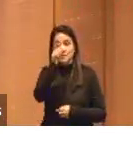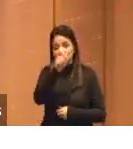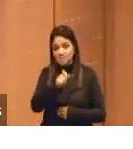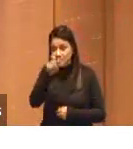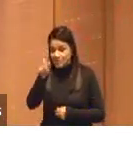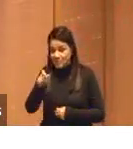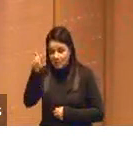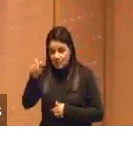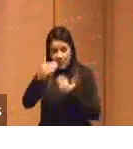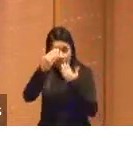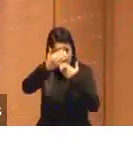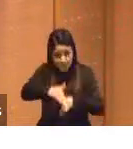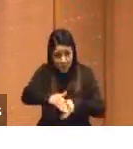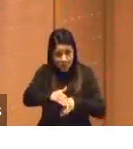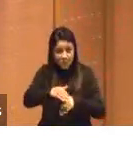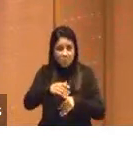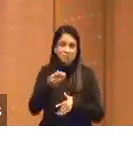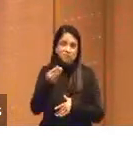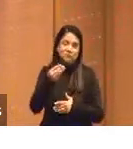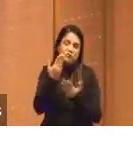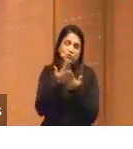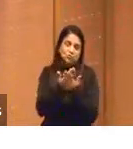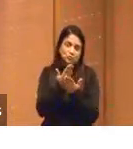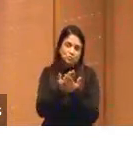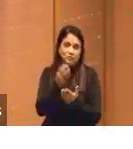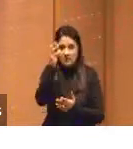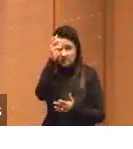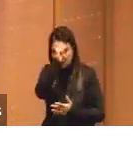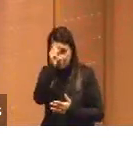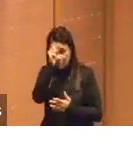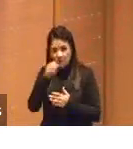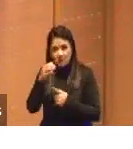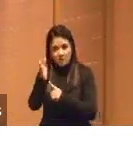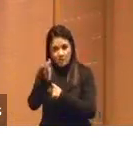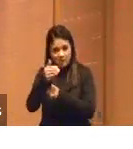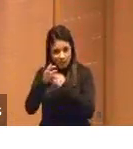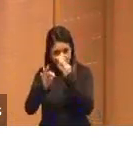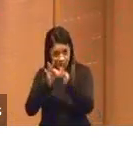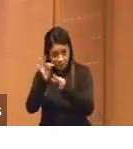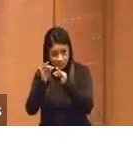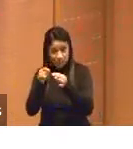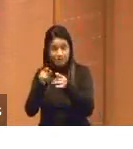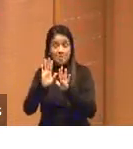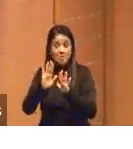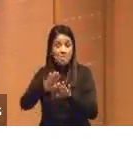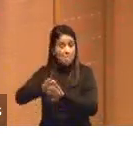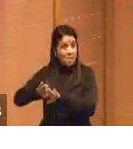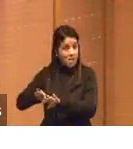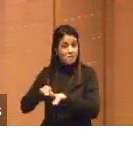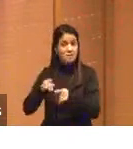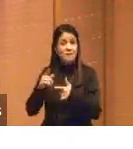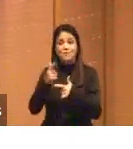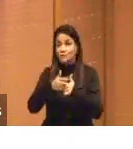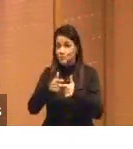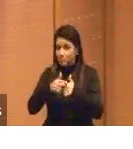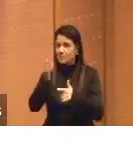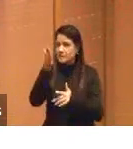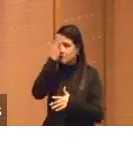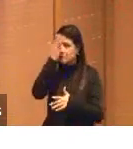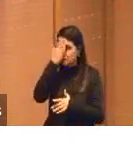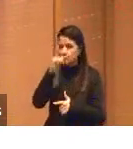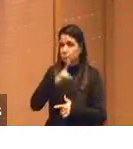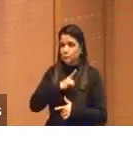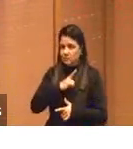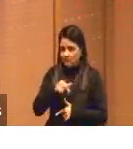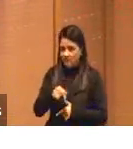poderiam estar estudando e aprendendo com essa tecnologia. Portanto, apesar dos problemas que todos nós já sabemos que ele